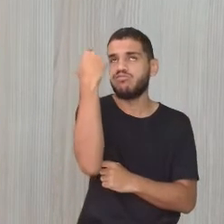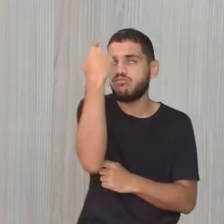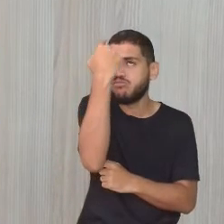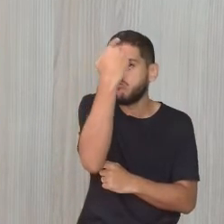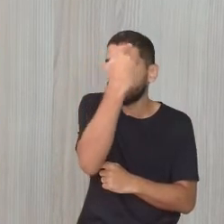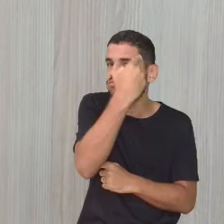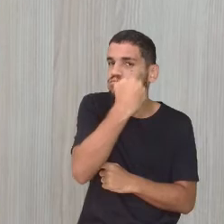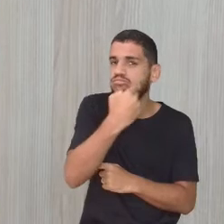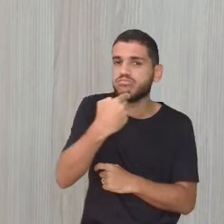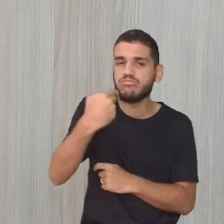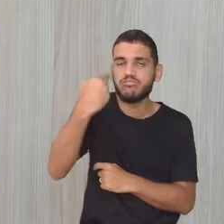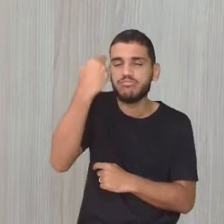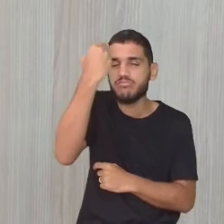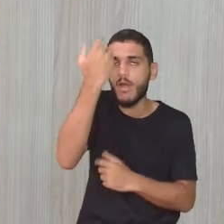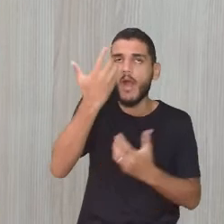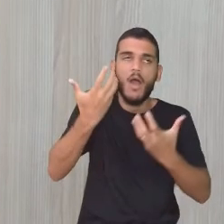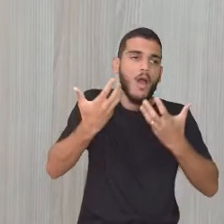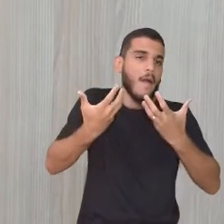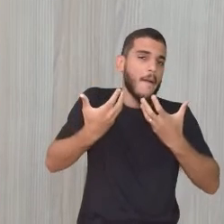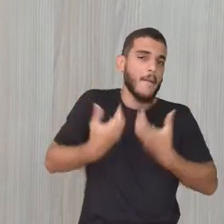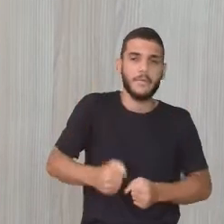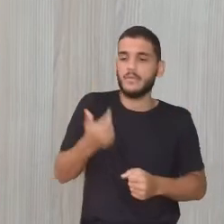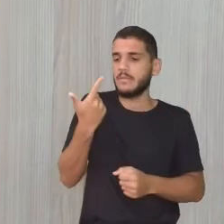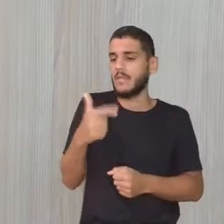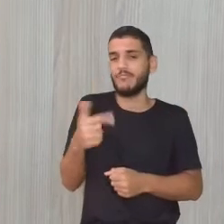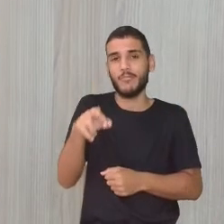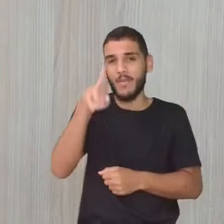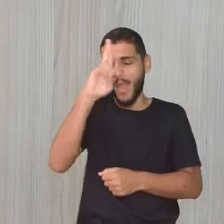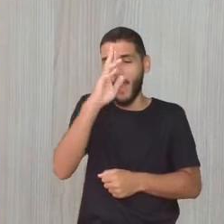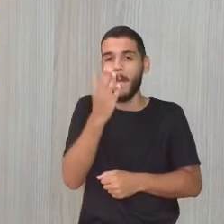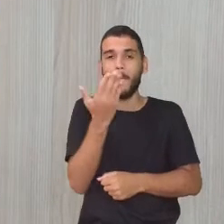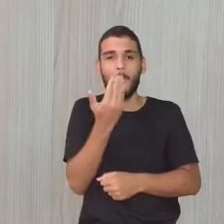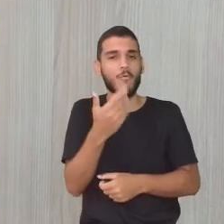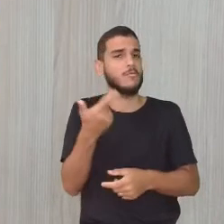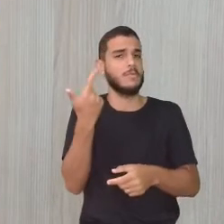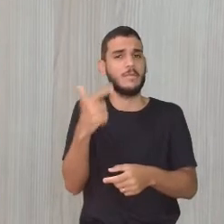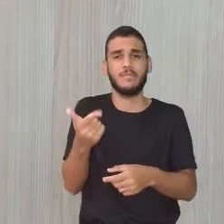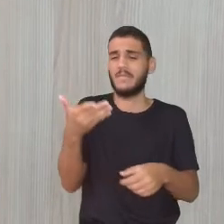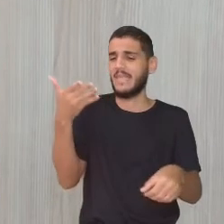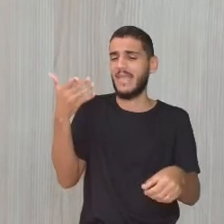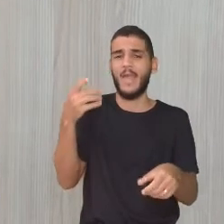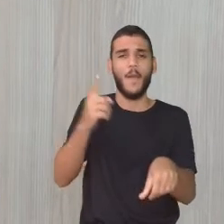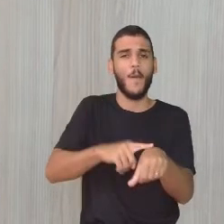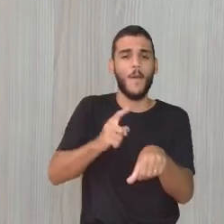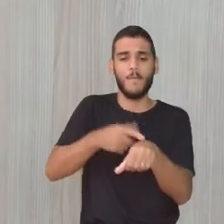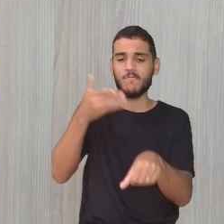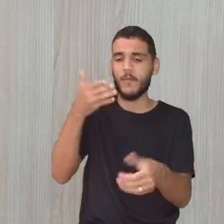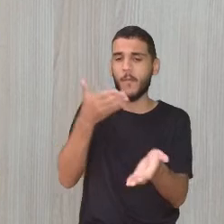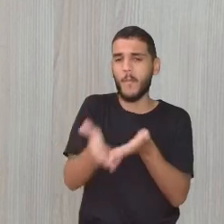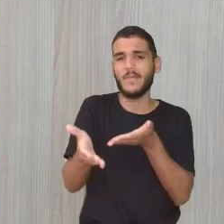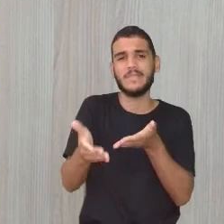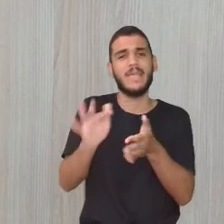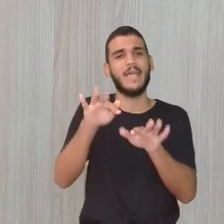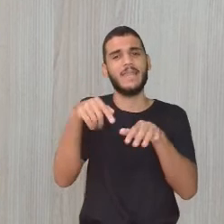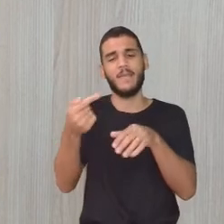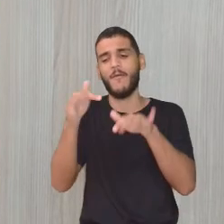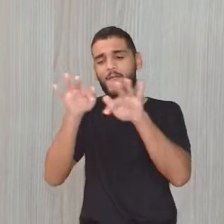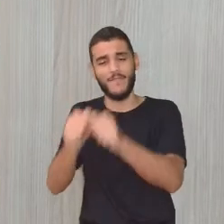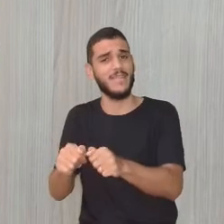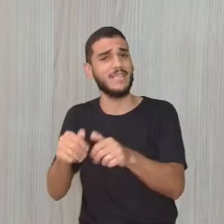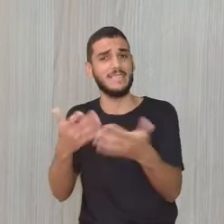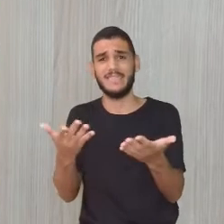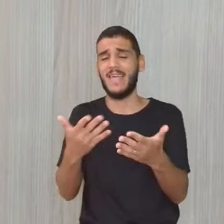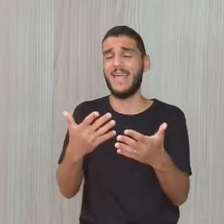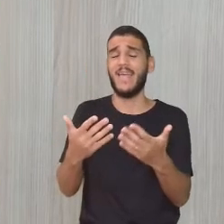Não tinha hora de almoço, não tinha hora pra entrar, pra sair. Então, tudo isso foi um processo que foi